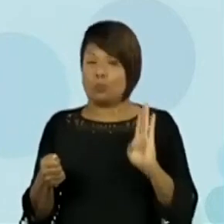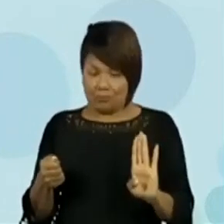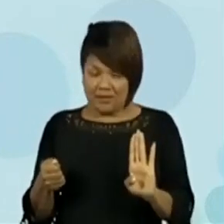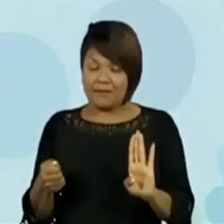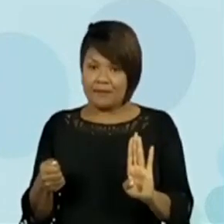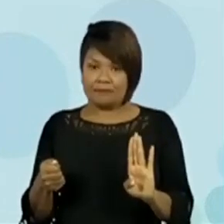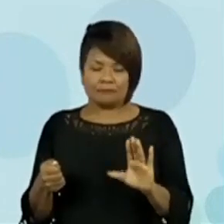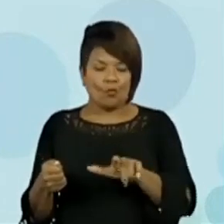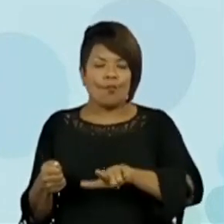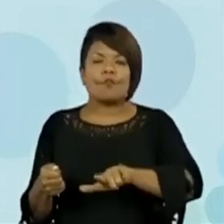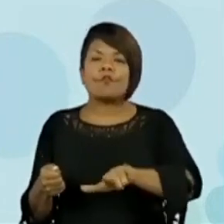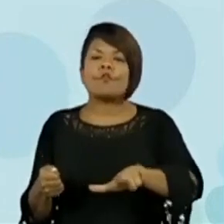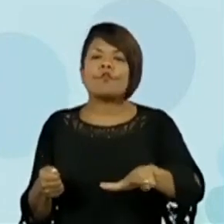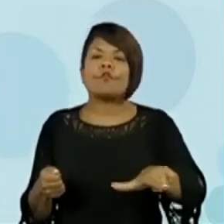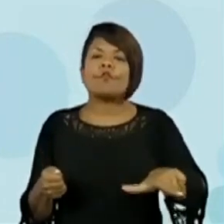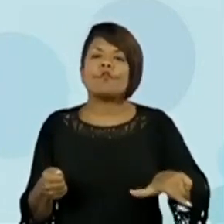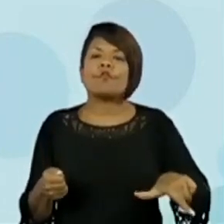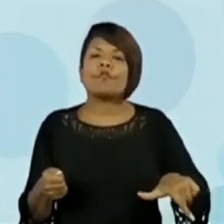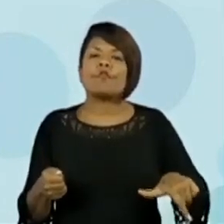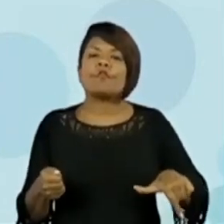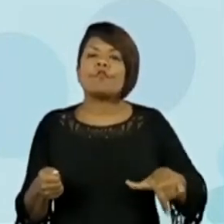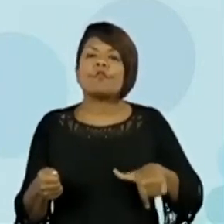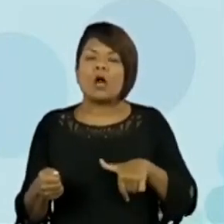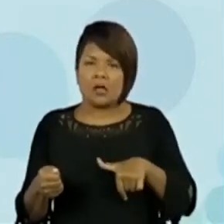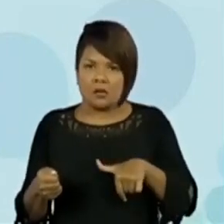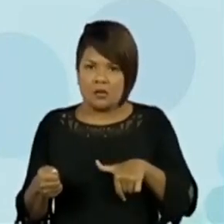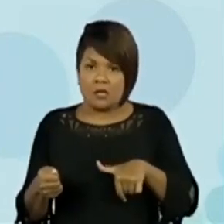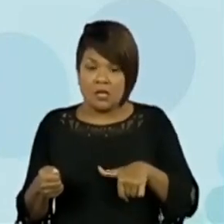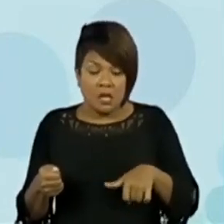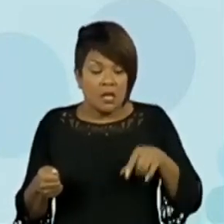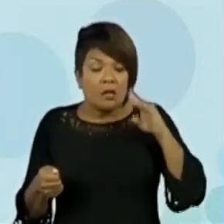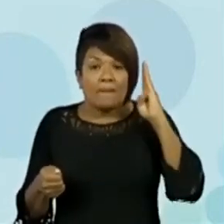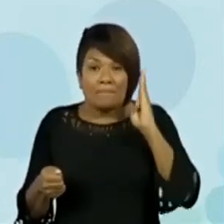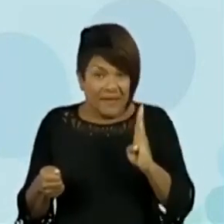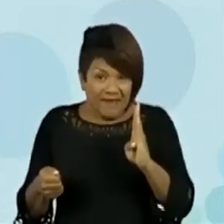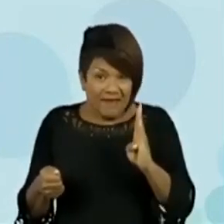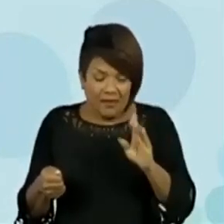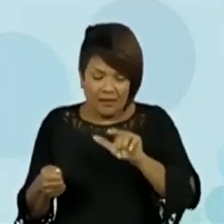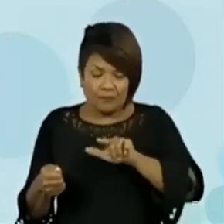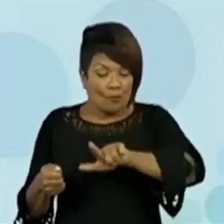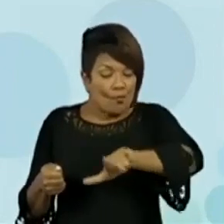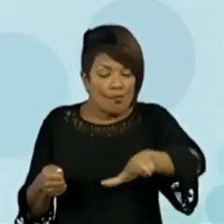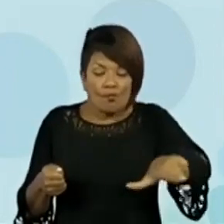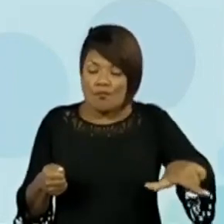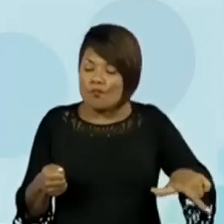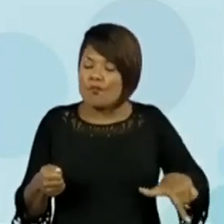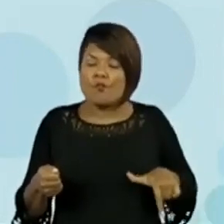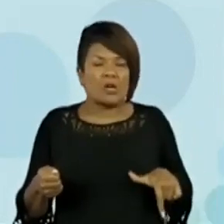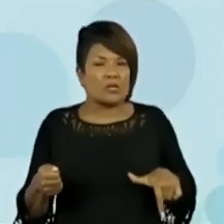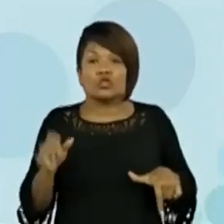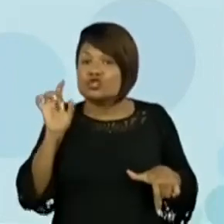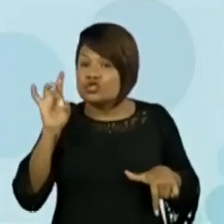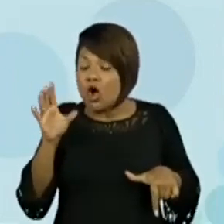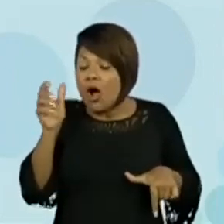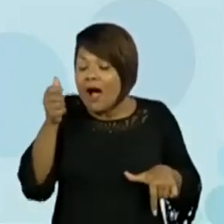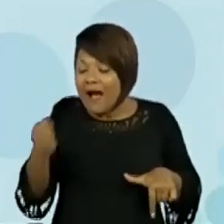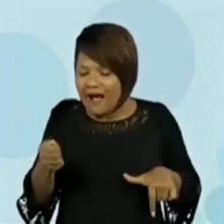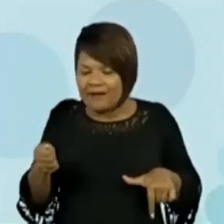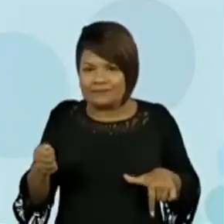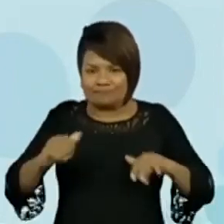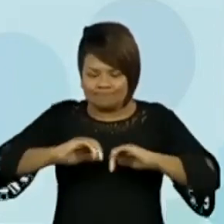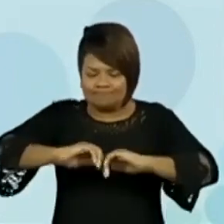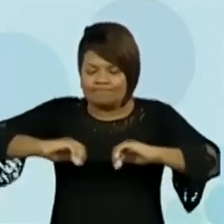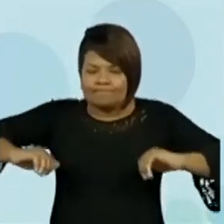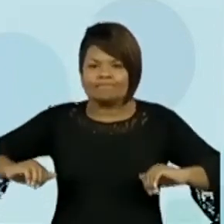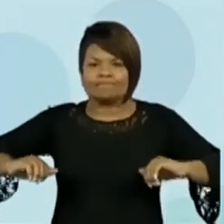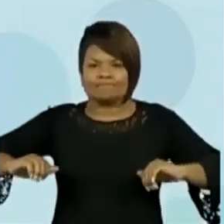não tem nada. E, infelizmente, o espaço B não pode ter nada que o espaço A tenha. Isso é segregação.